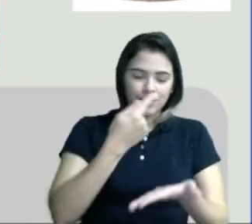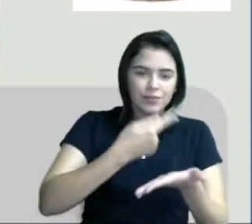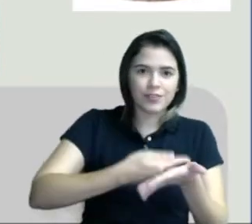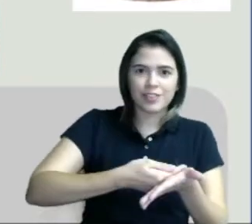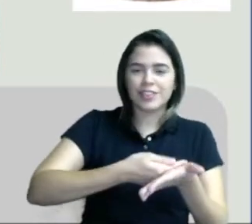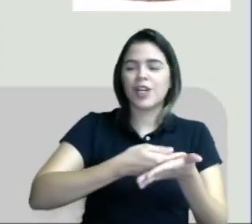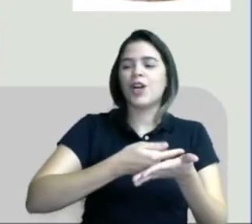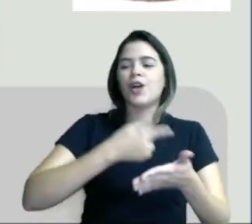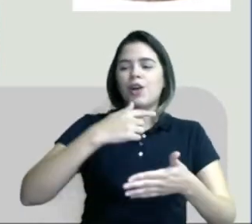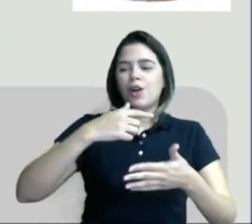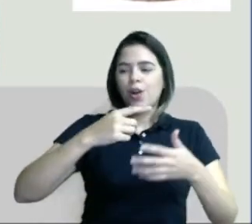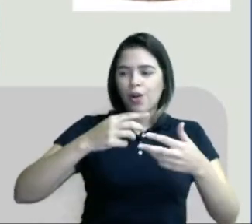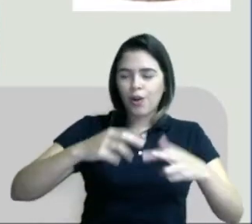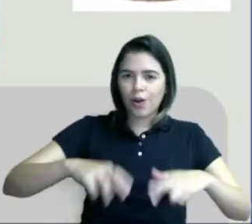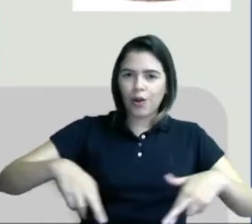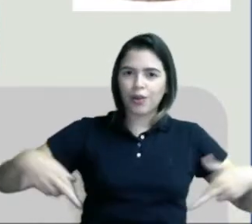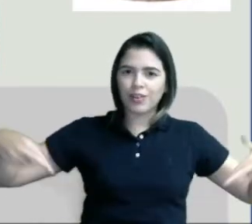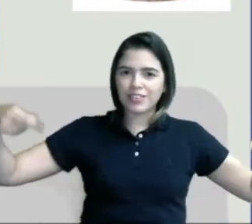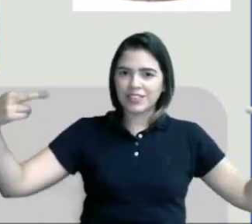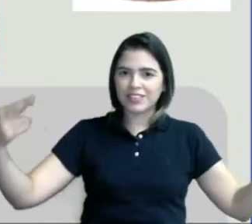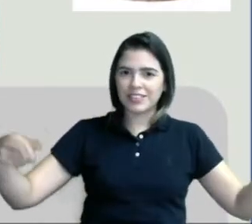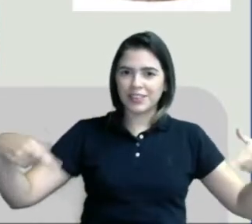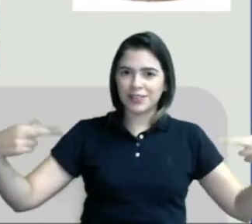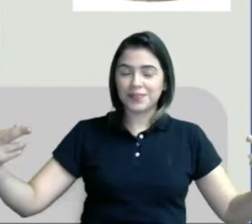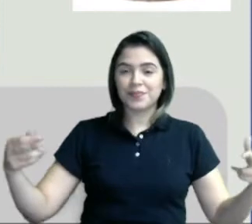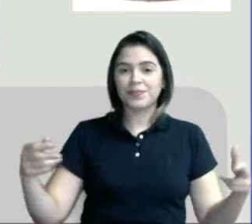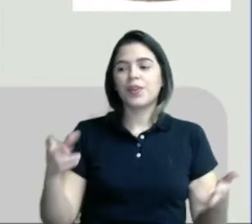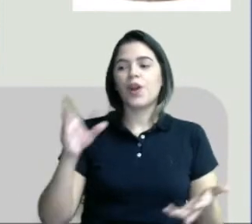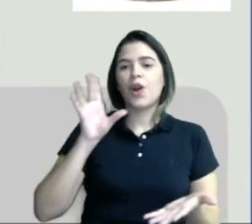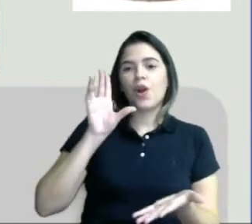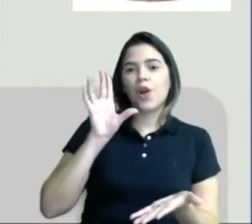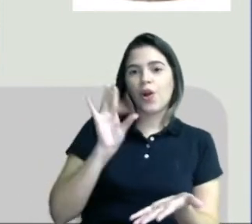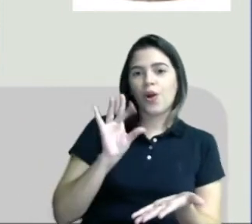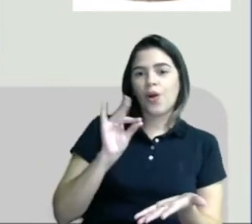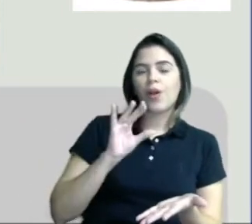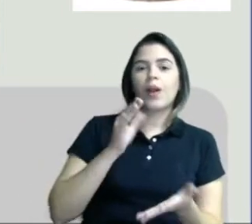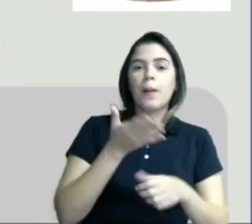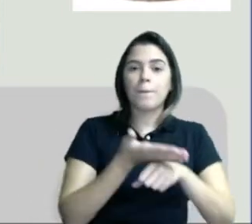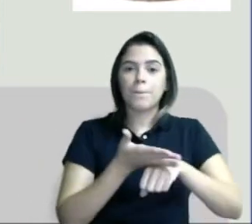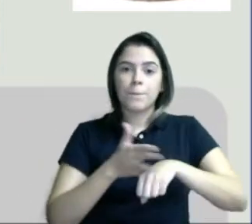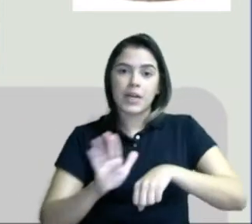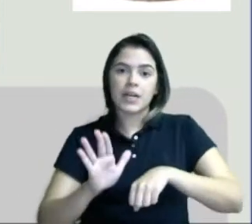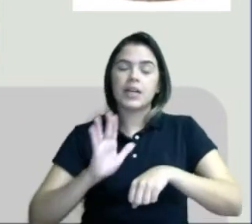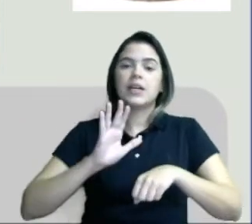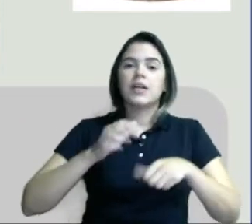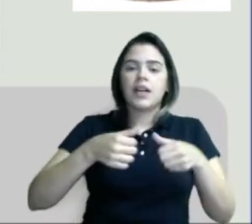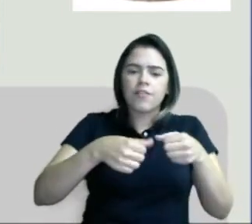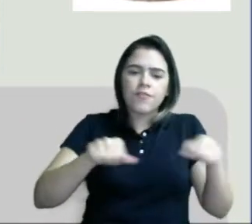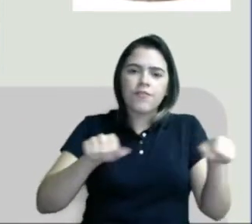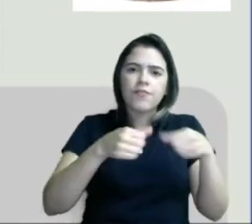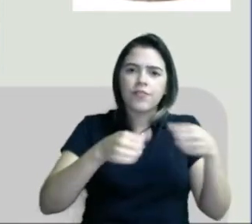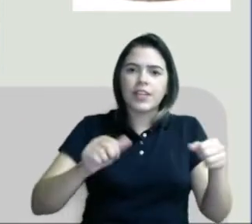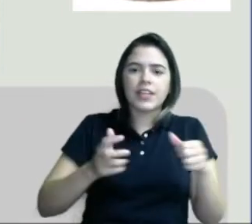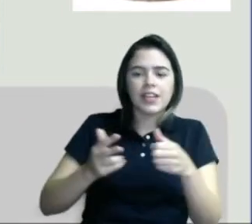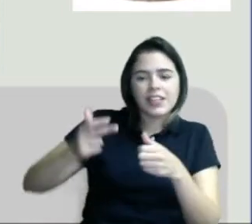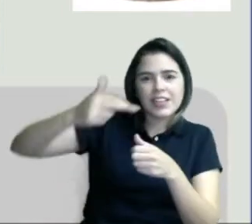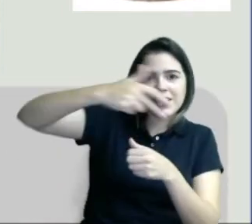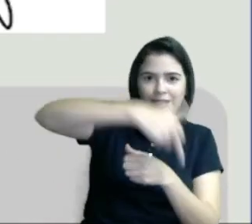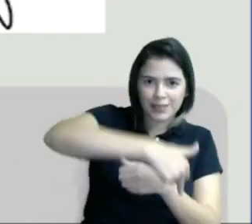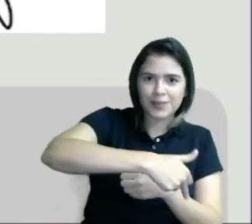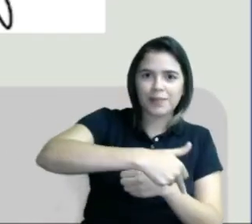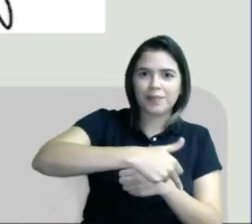cordão, cola branca, fita durex e tesoura.